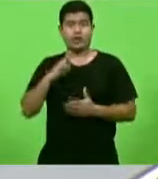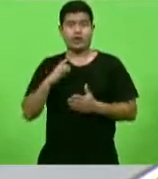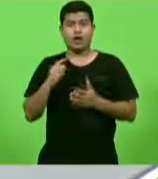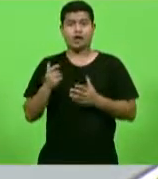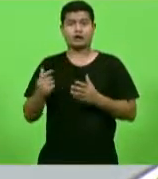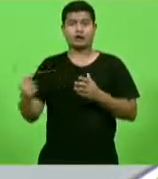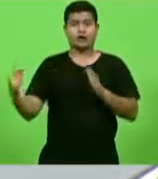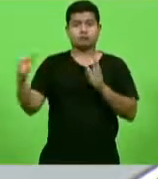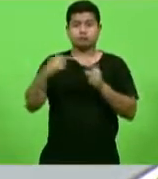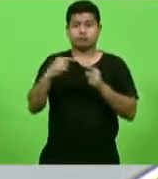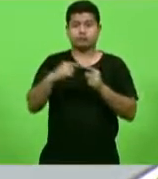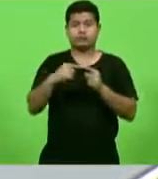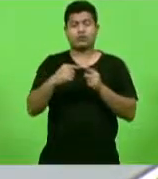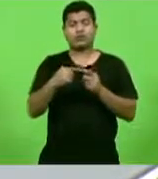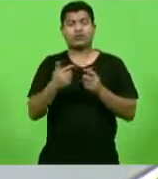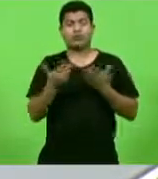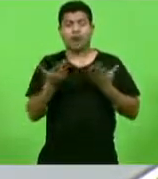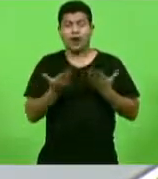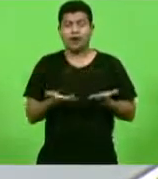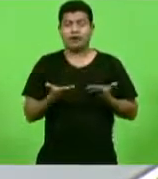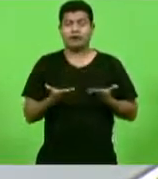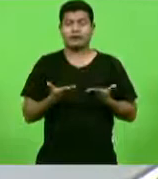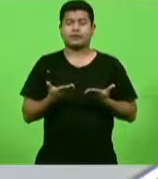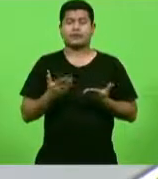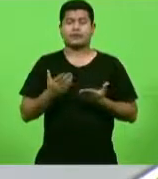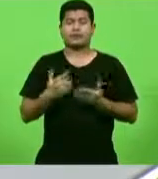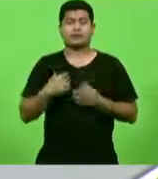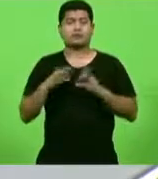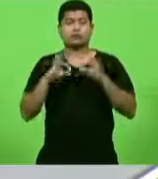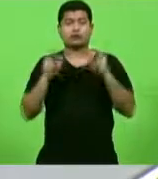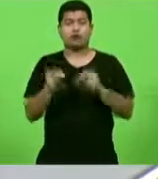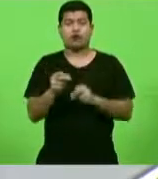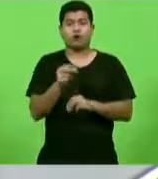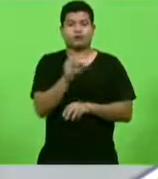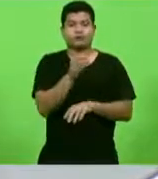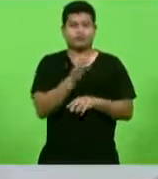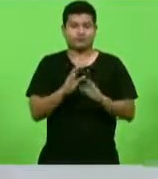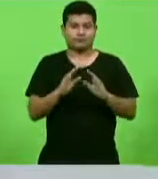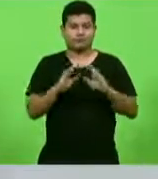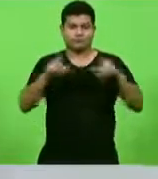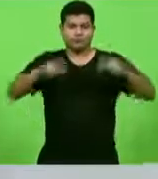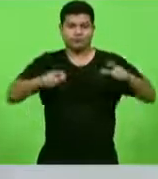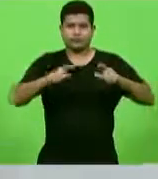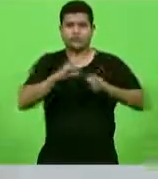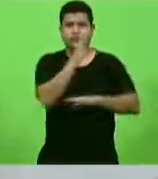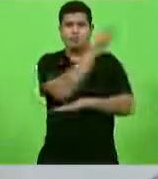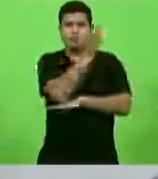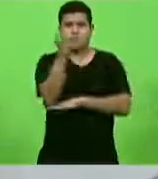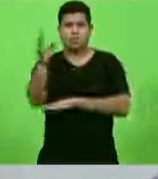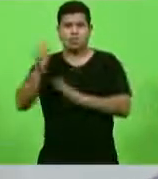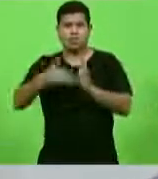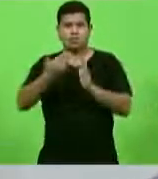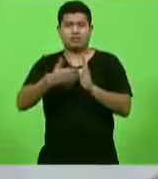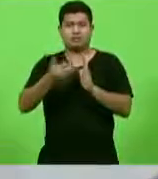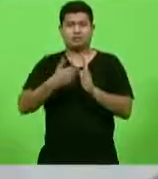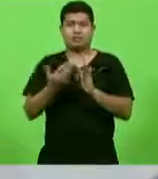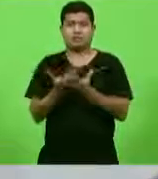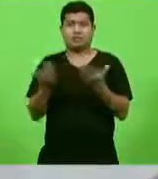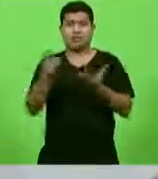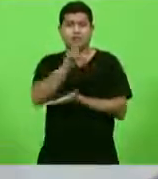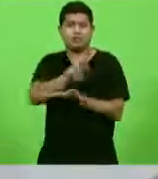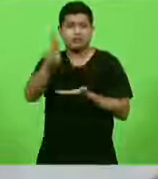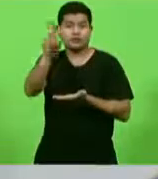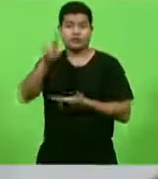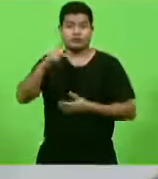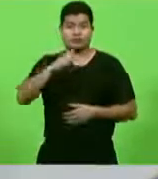com seus relatos e para todas as bibliotecas das universidades públicas e privadas de Santa